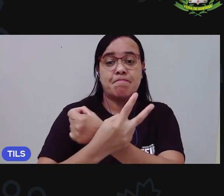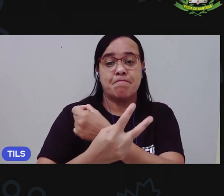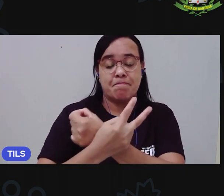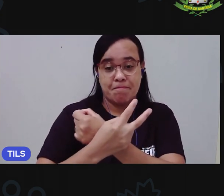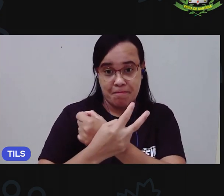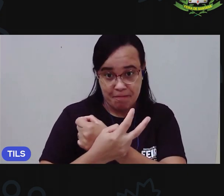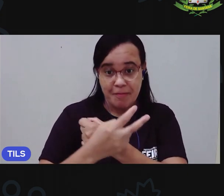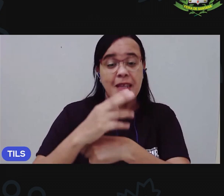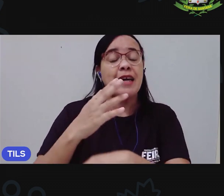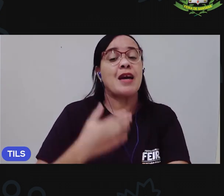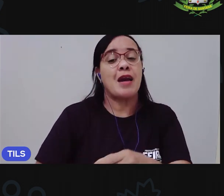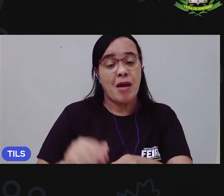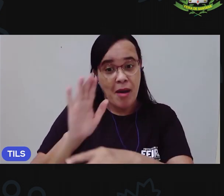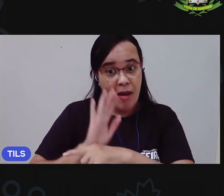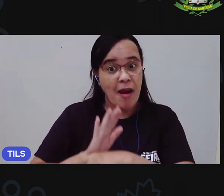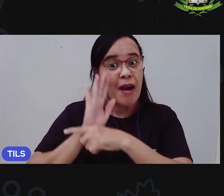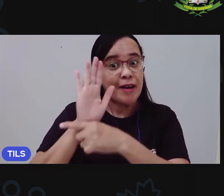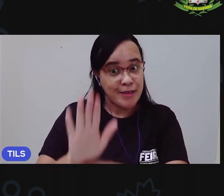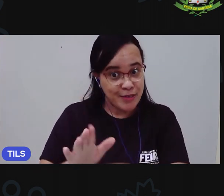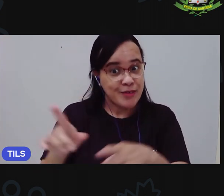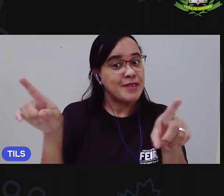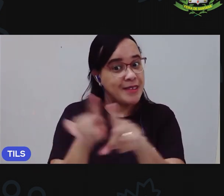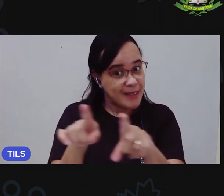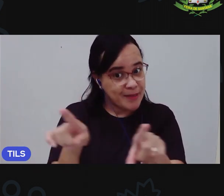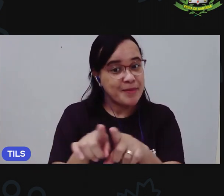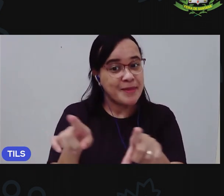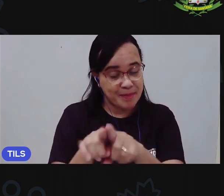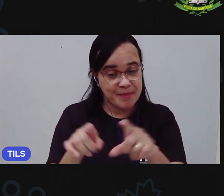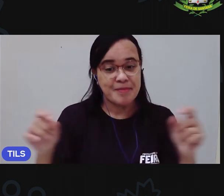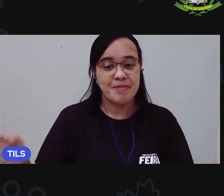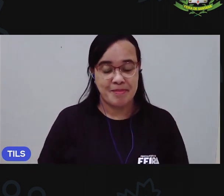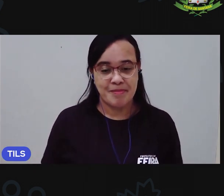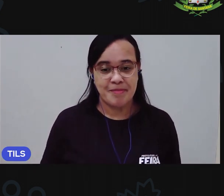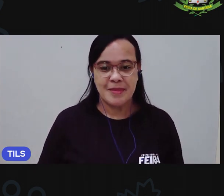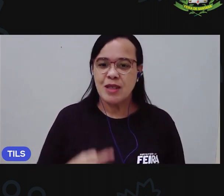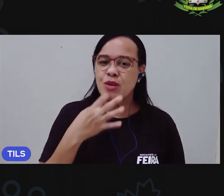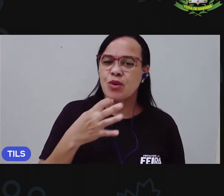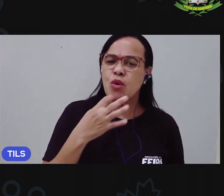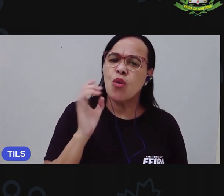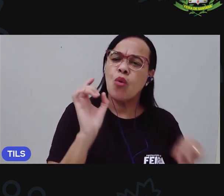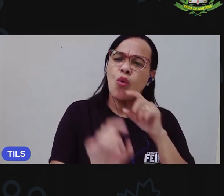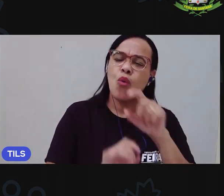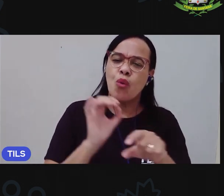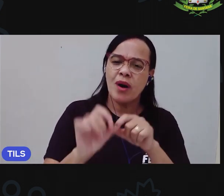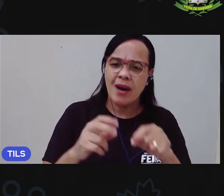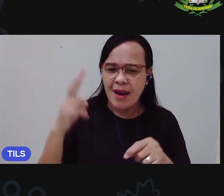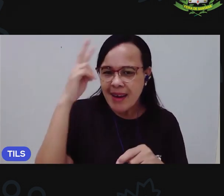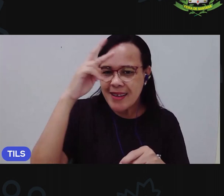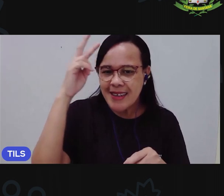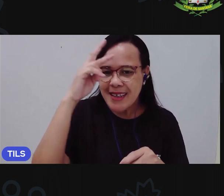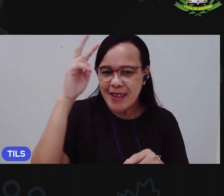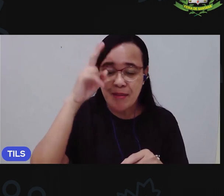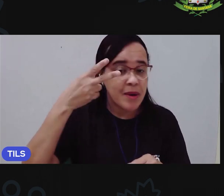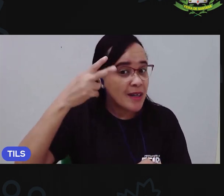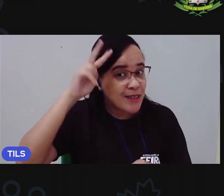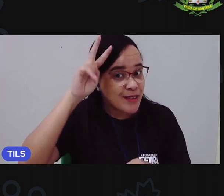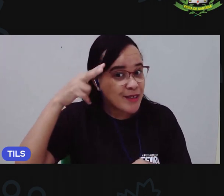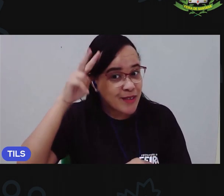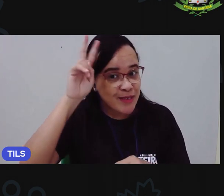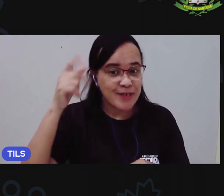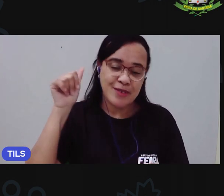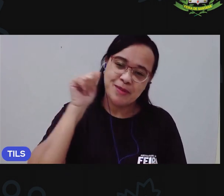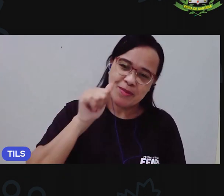impedir de correr risco. Conhecemos também a historinha da Chapeuzo Amarelo, aquela